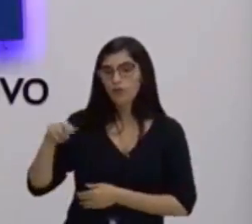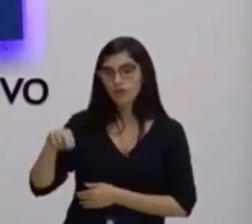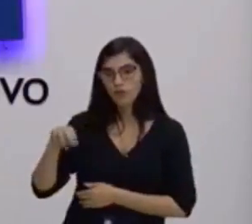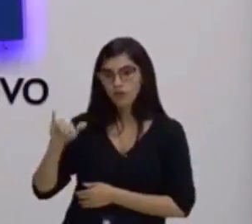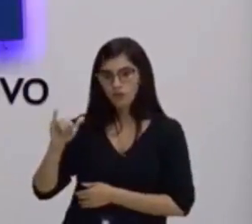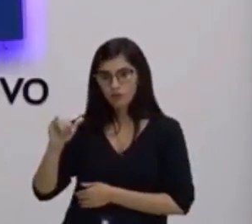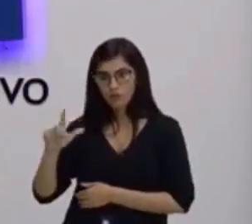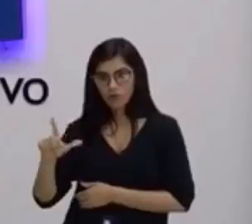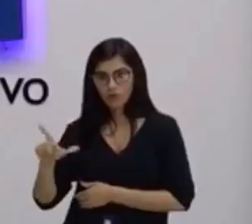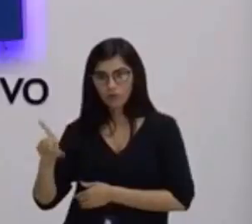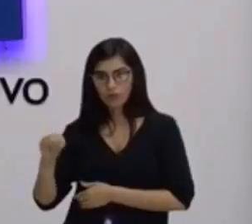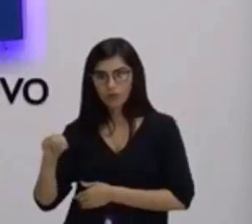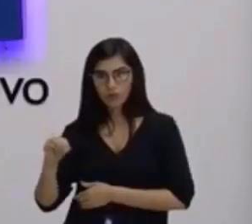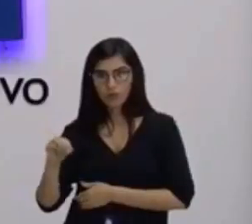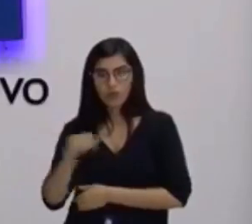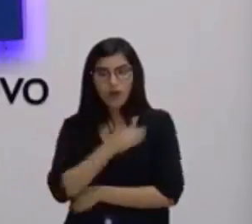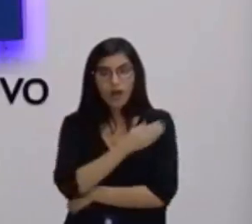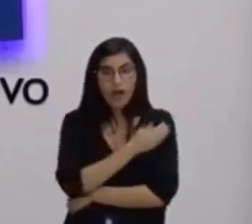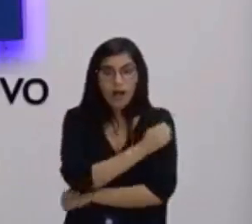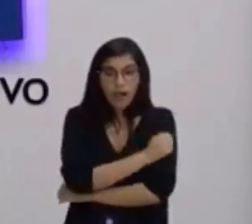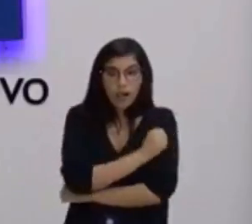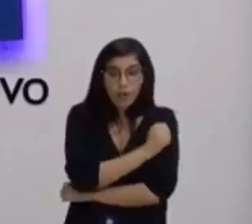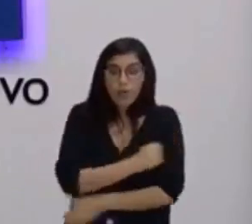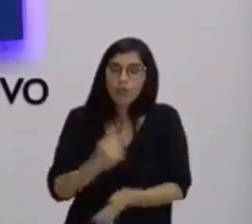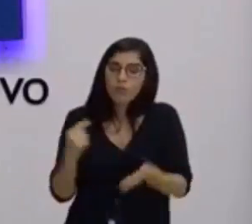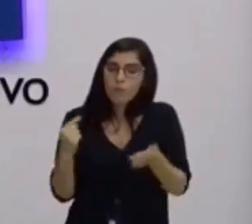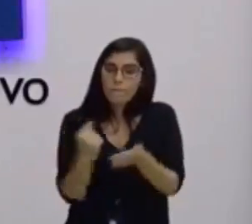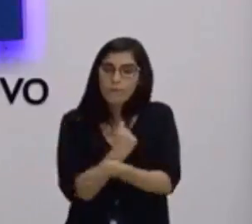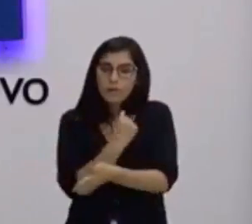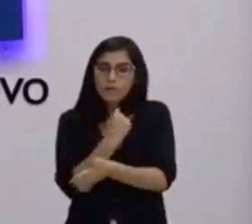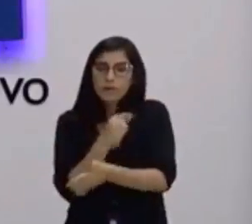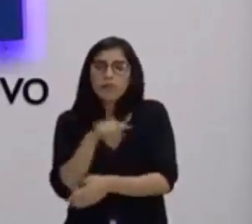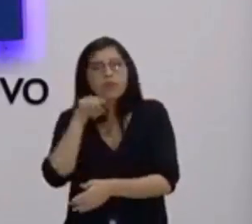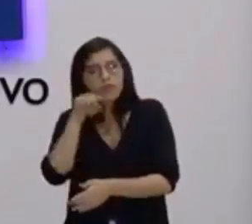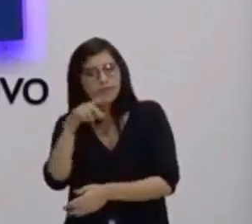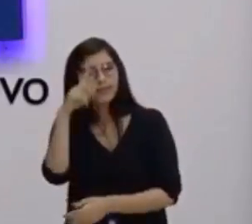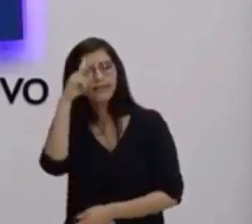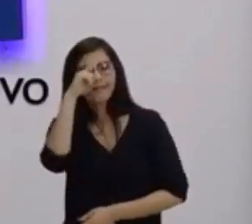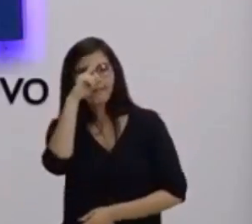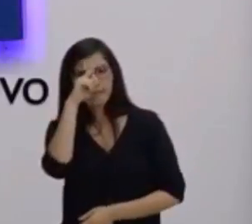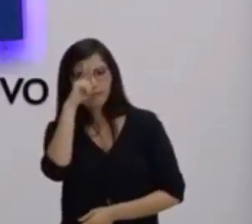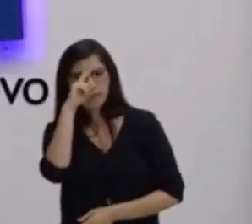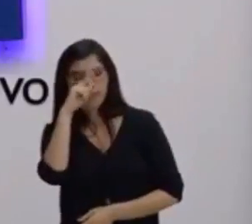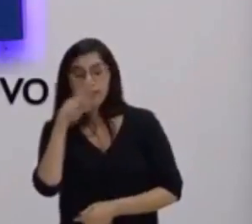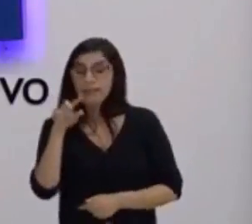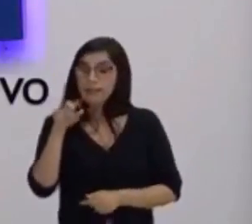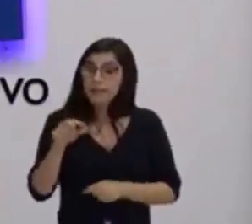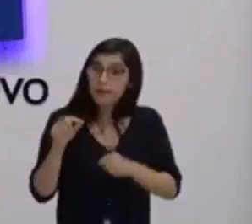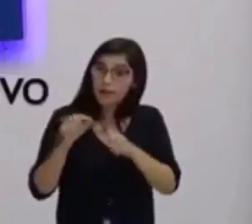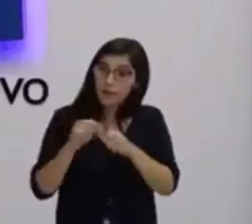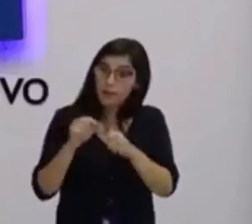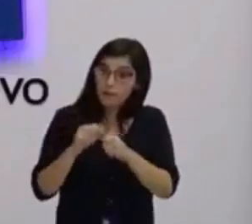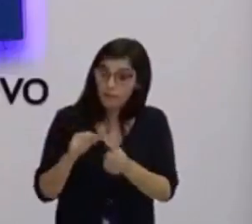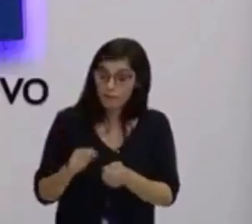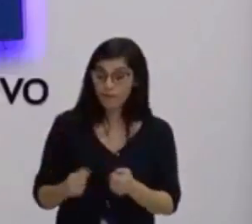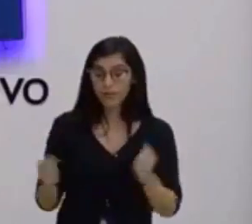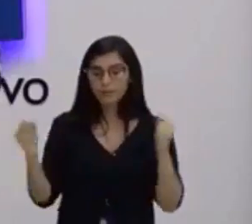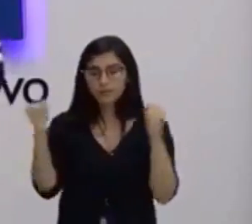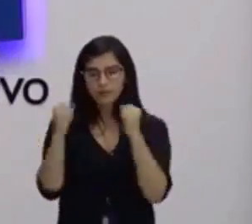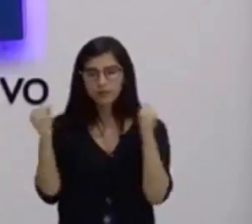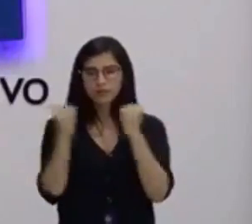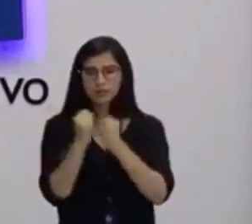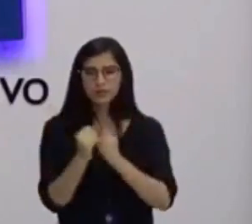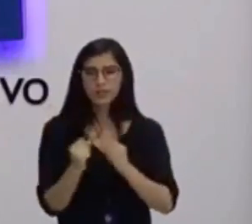nossa introdução, perguntou. Perguntou, e você deve lembrar, que ele tinha feito atividade física, ele não é um